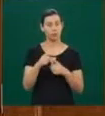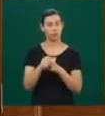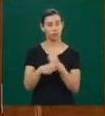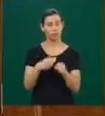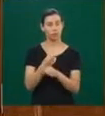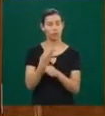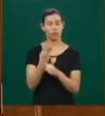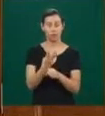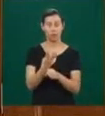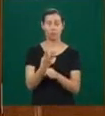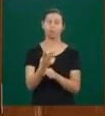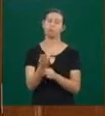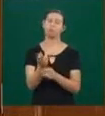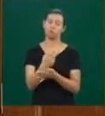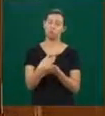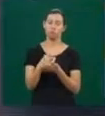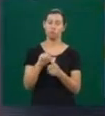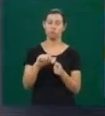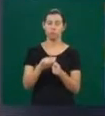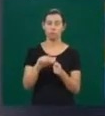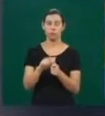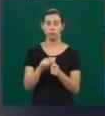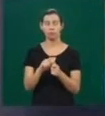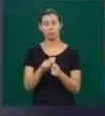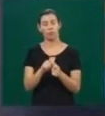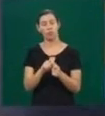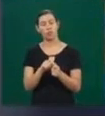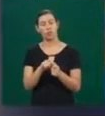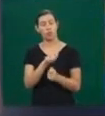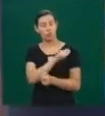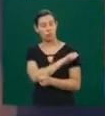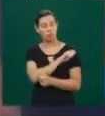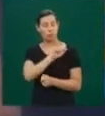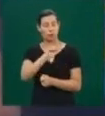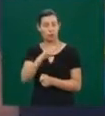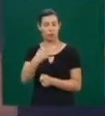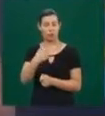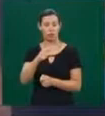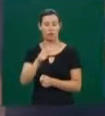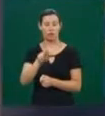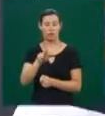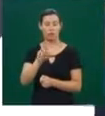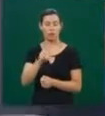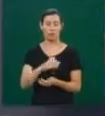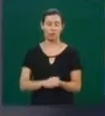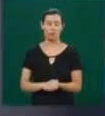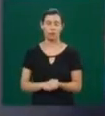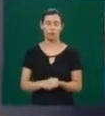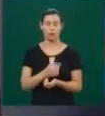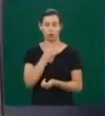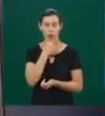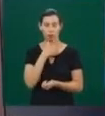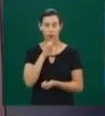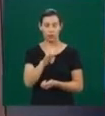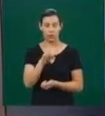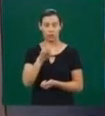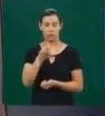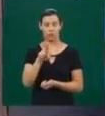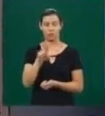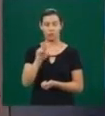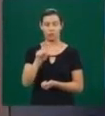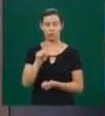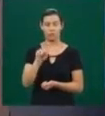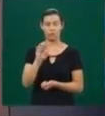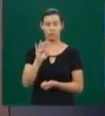Associação dos Paraplégicos de Uberlândia. Eustáquio é um deles. Ele conta que teve que reaprender a desenhar depois que perdeu o